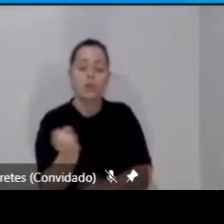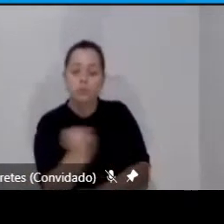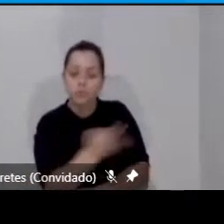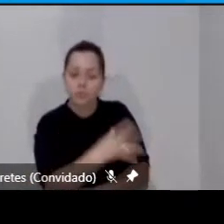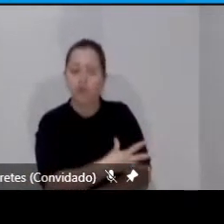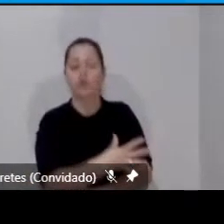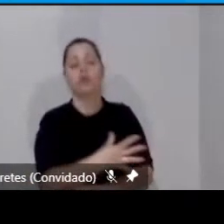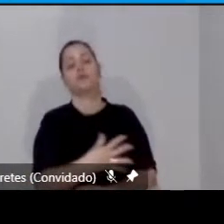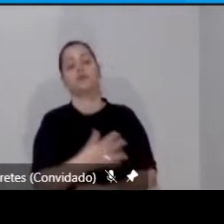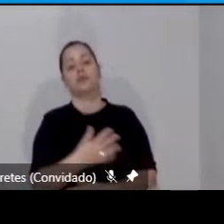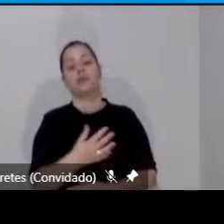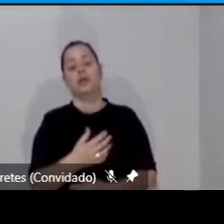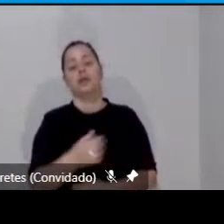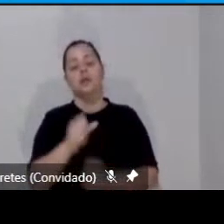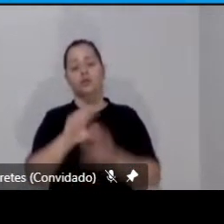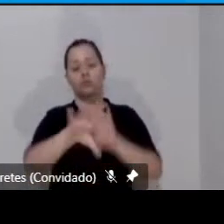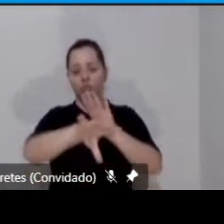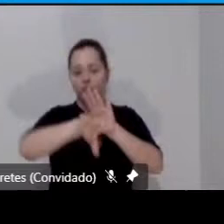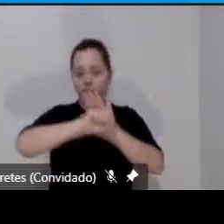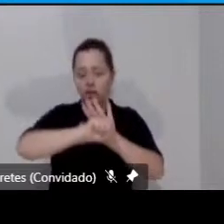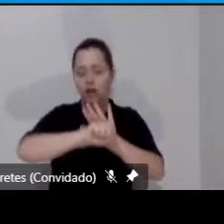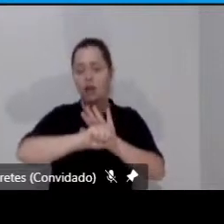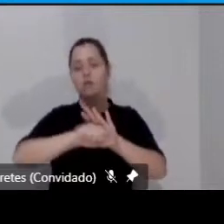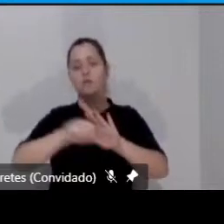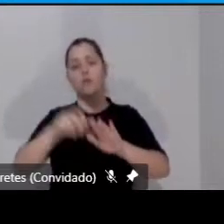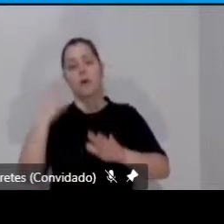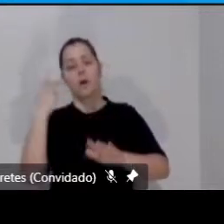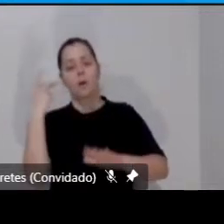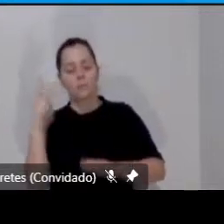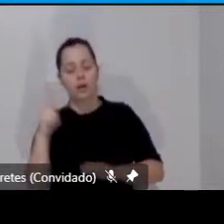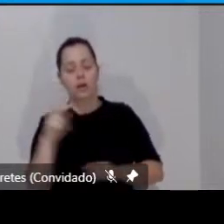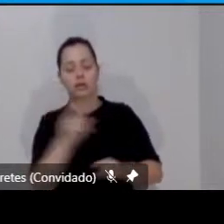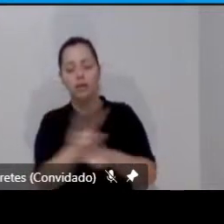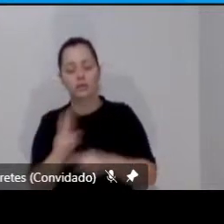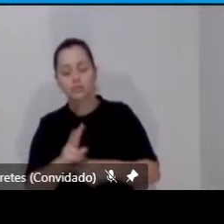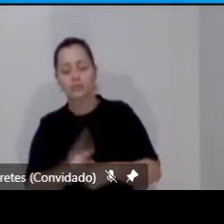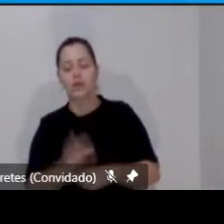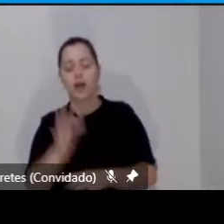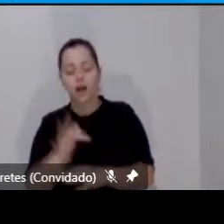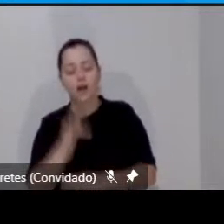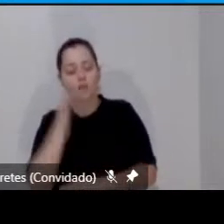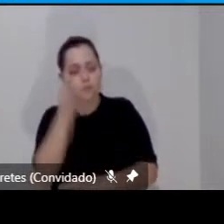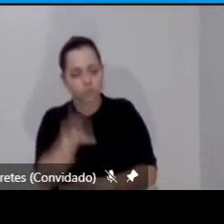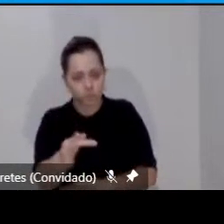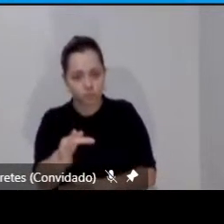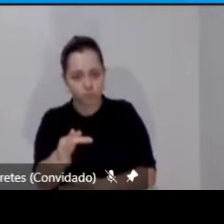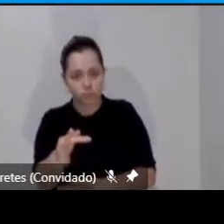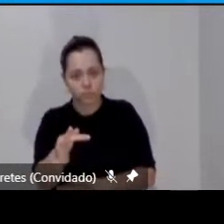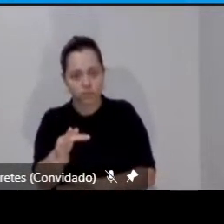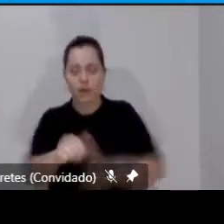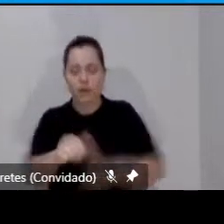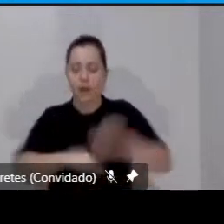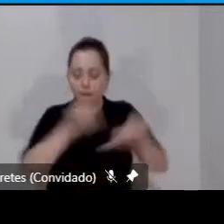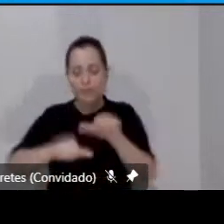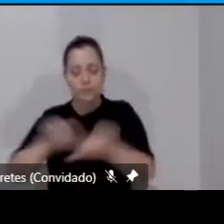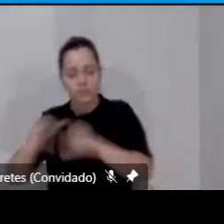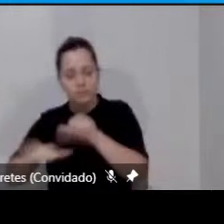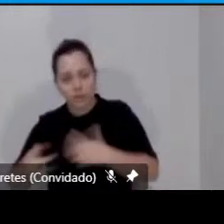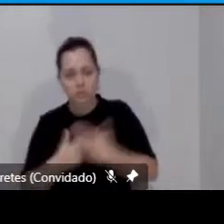século e vem durando até hoje, o